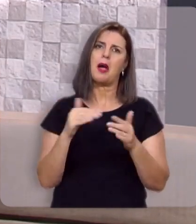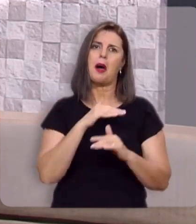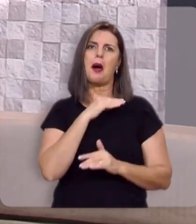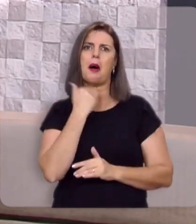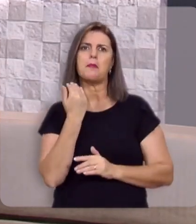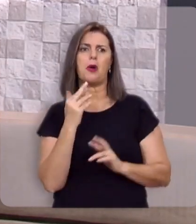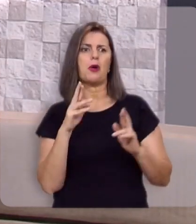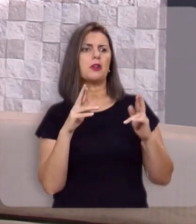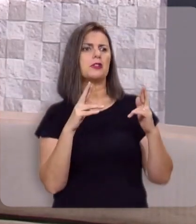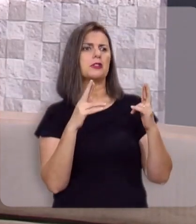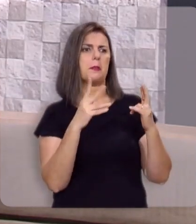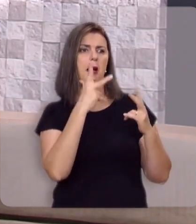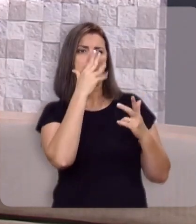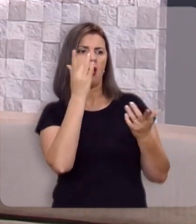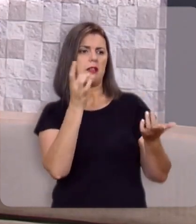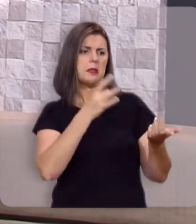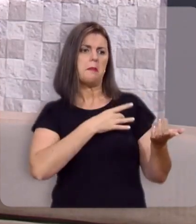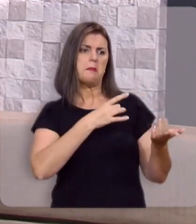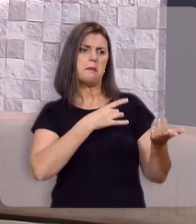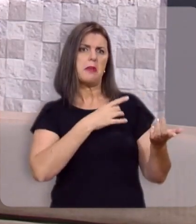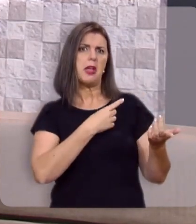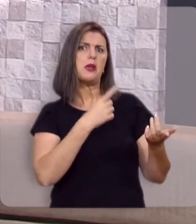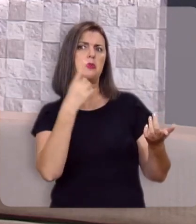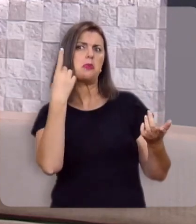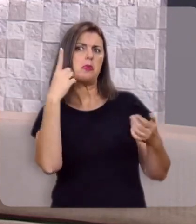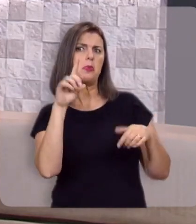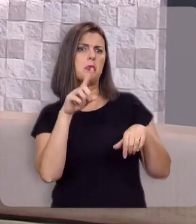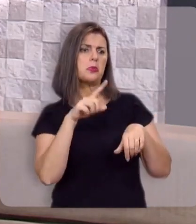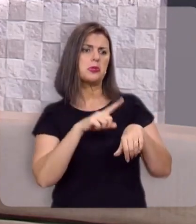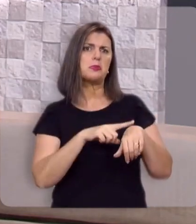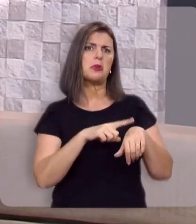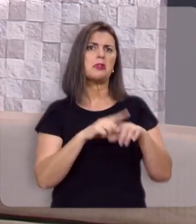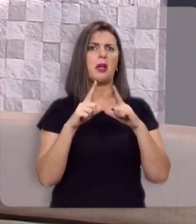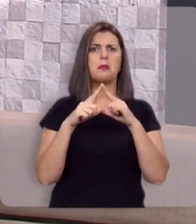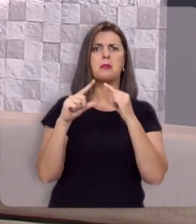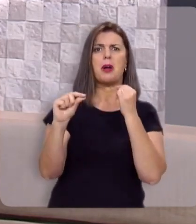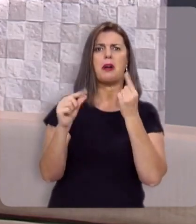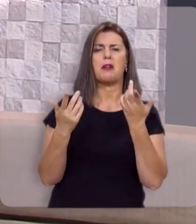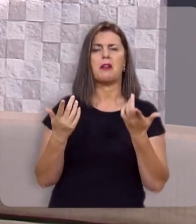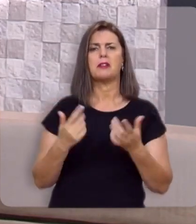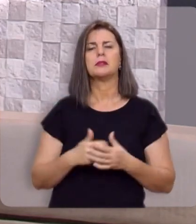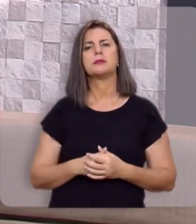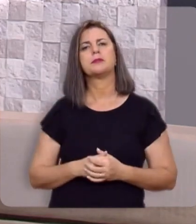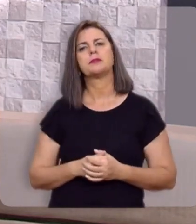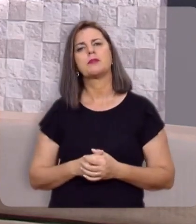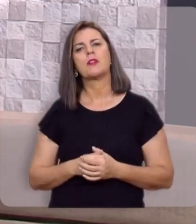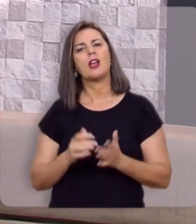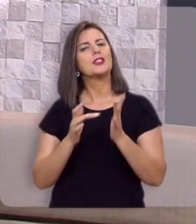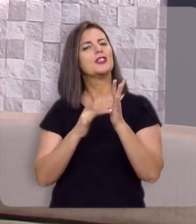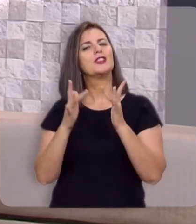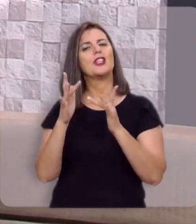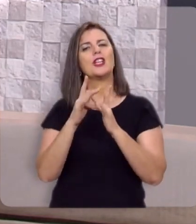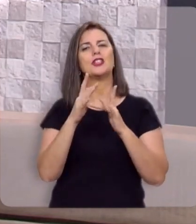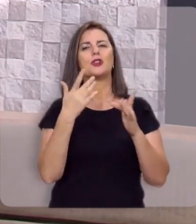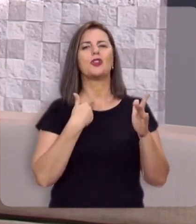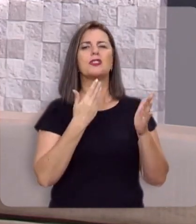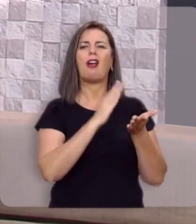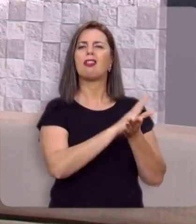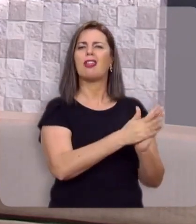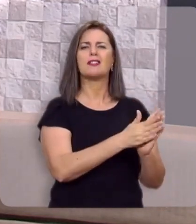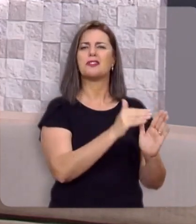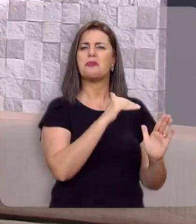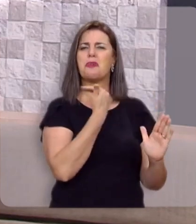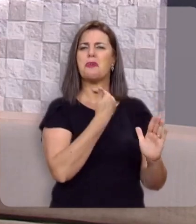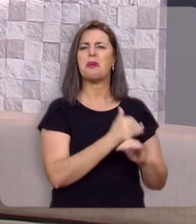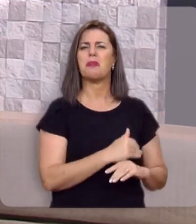o rei dos terrores e o último inimigo a ser vencido, Jesus já arrancou a guilhão da